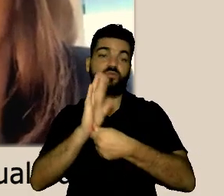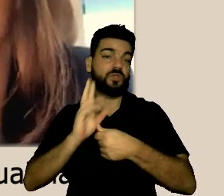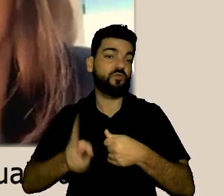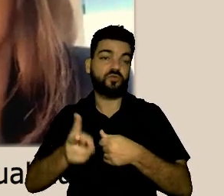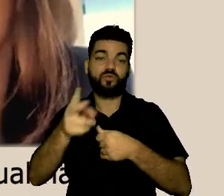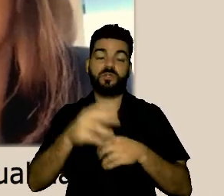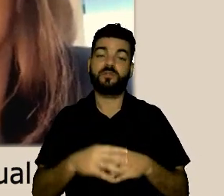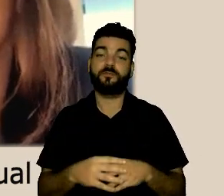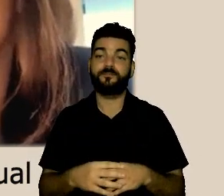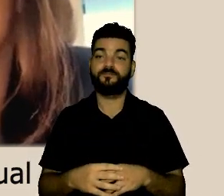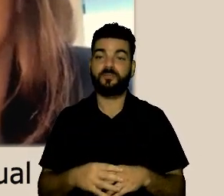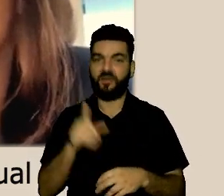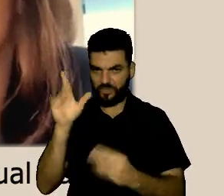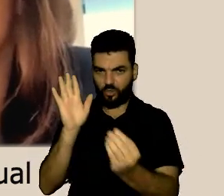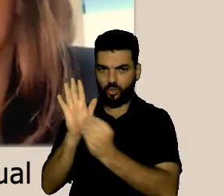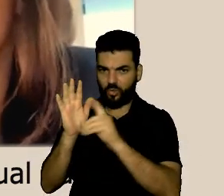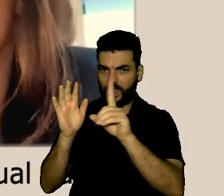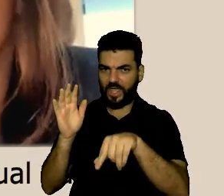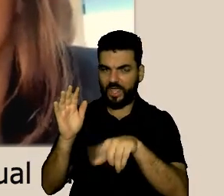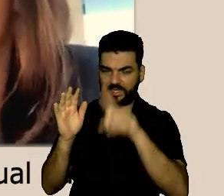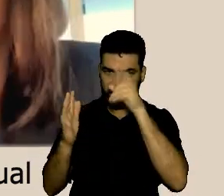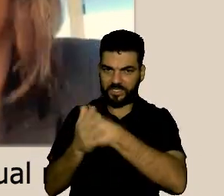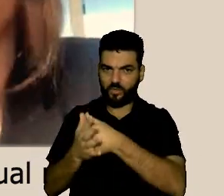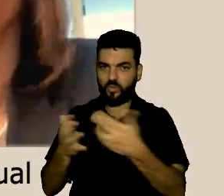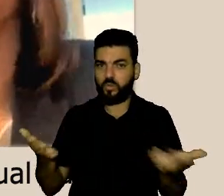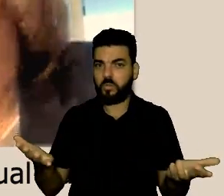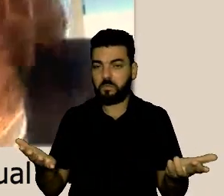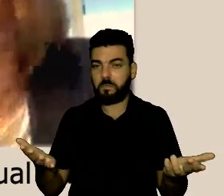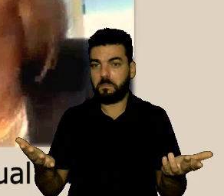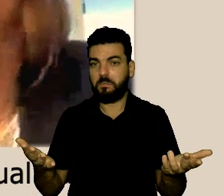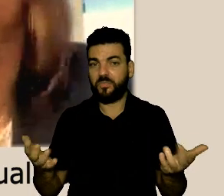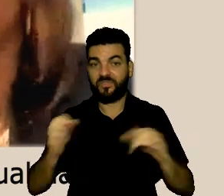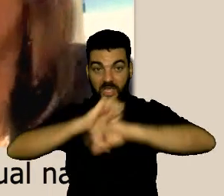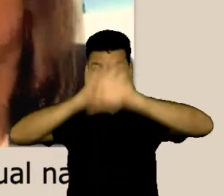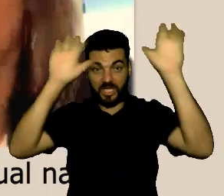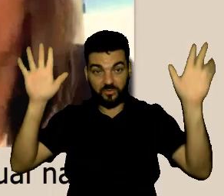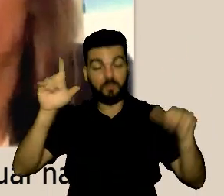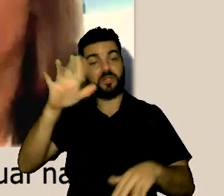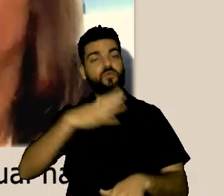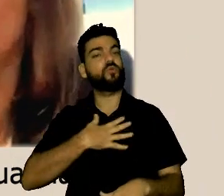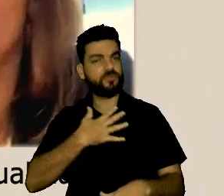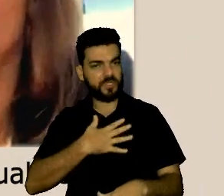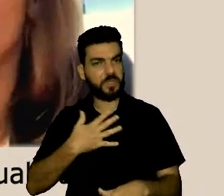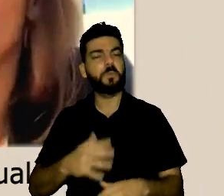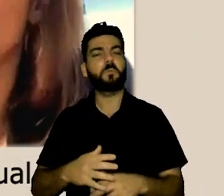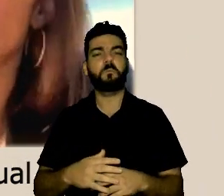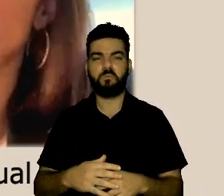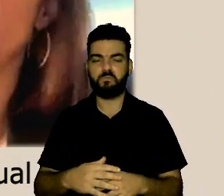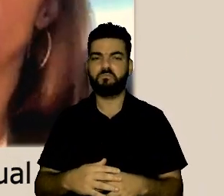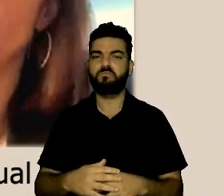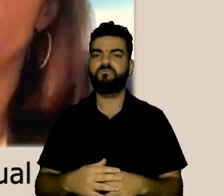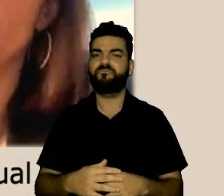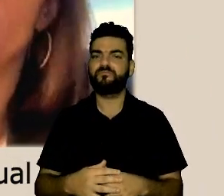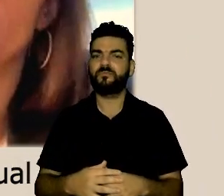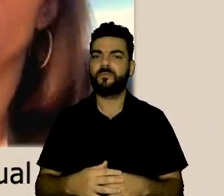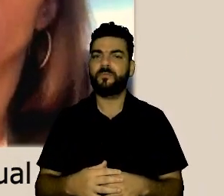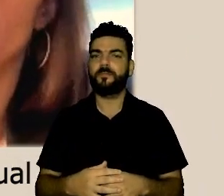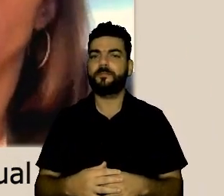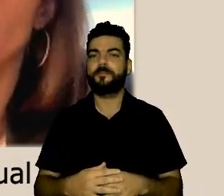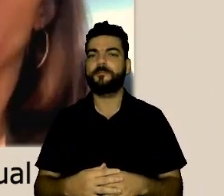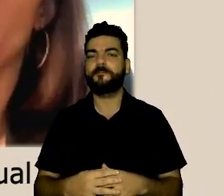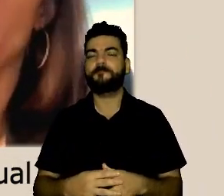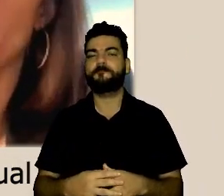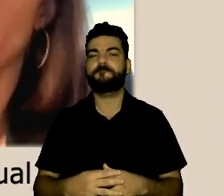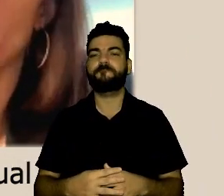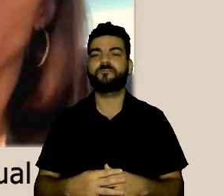vocês decidiram por essa estratificação, mas é bom dar nome às coisas, é bom dar nome às violências,